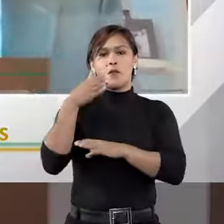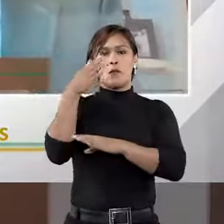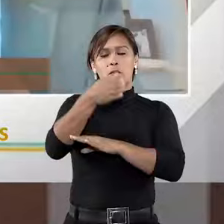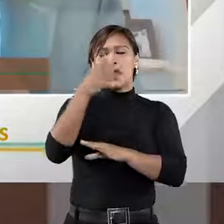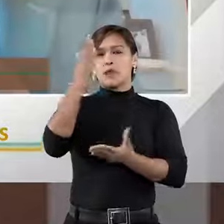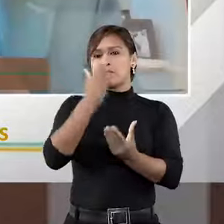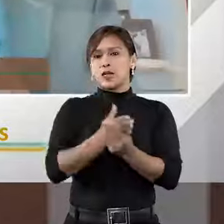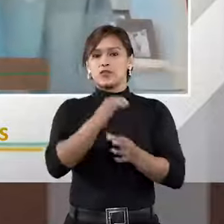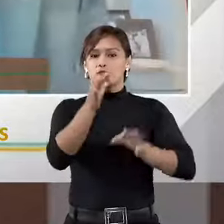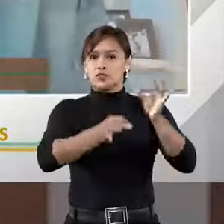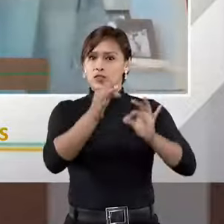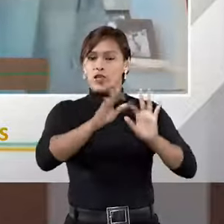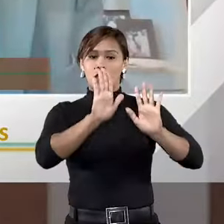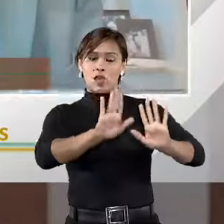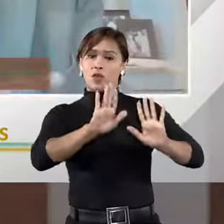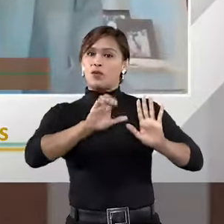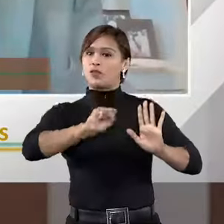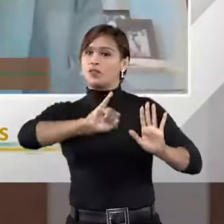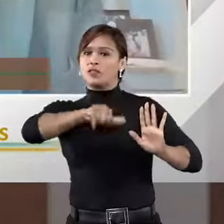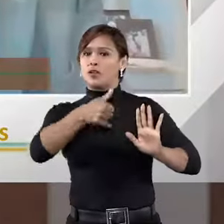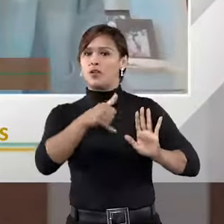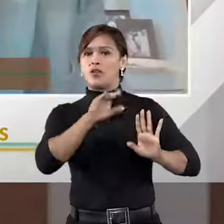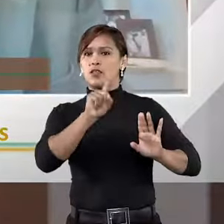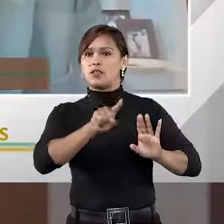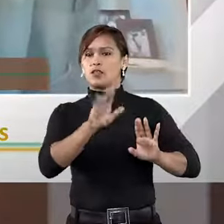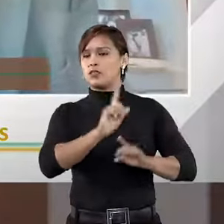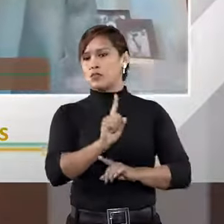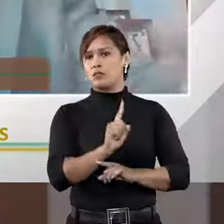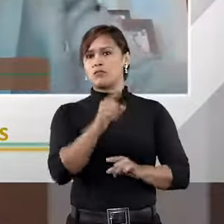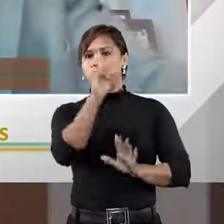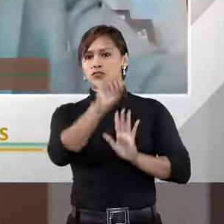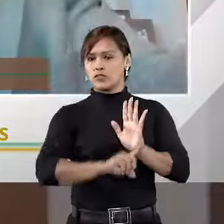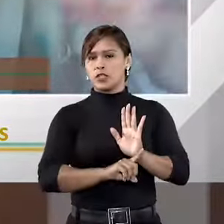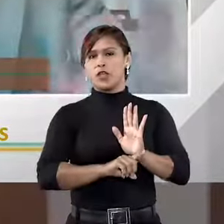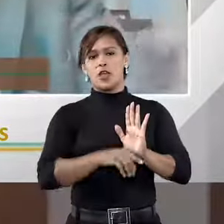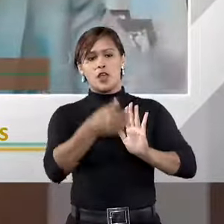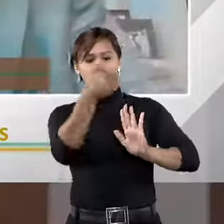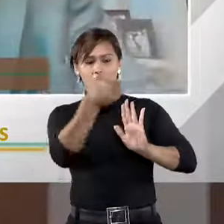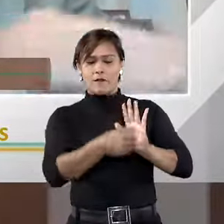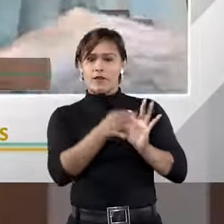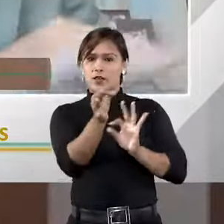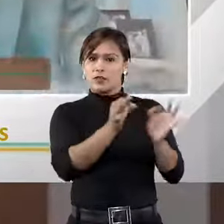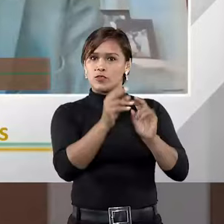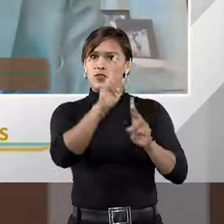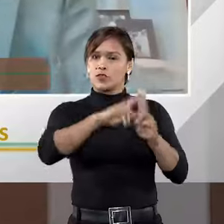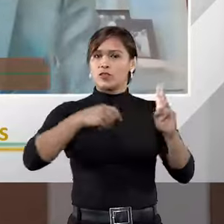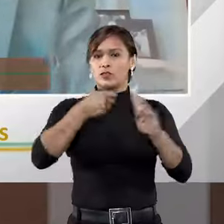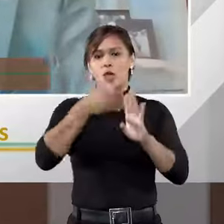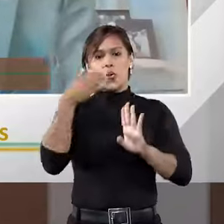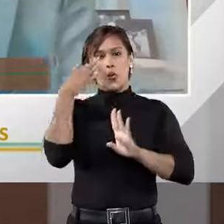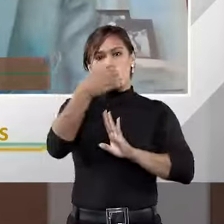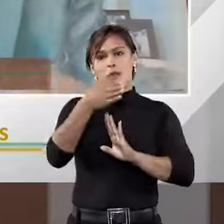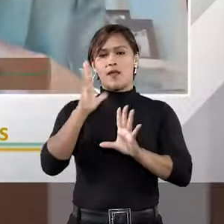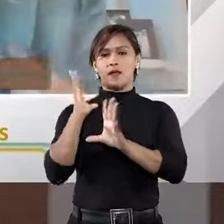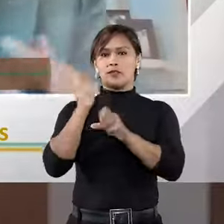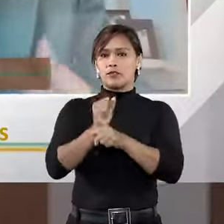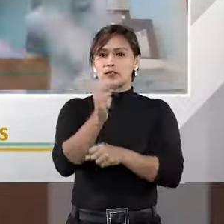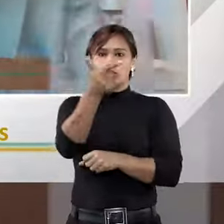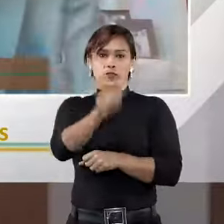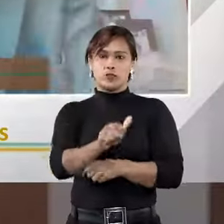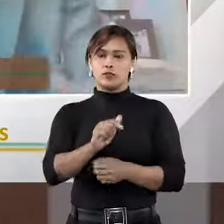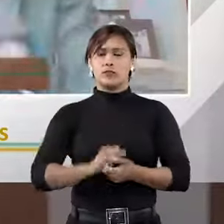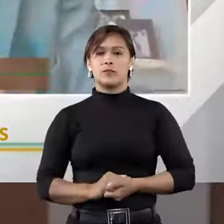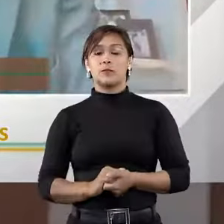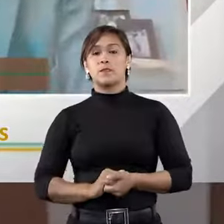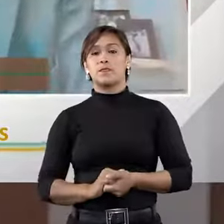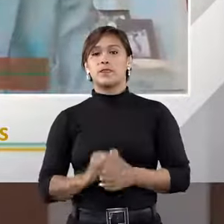da causa perante o judiciário e o Supremo falou nada disso, não tenho direito, isso foi devidamente ajustado entre as partes, o mérito não pode ser revisto. Então,